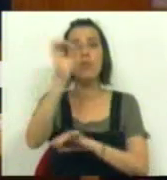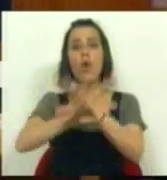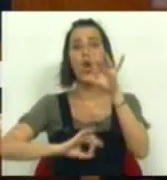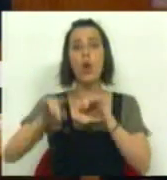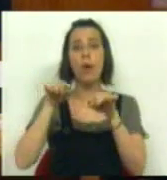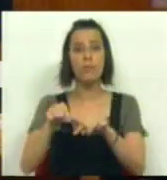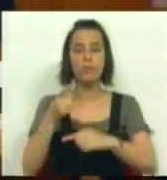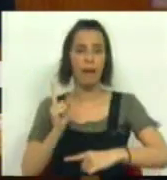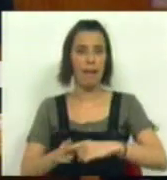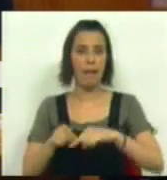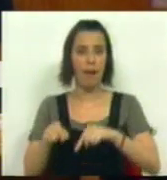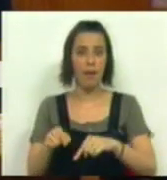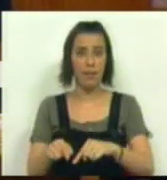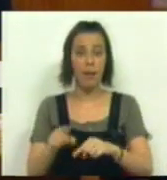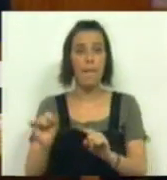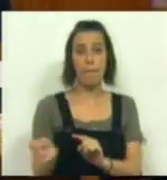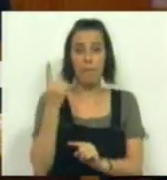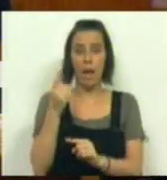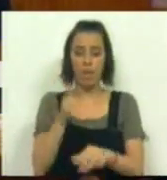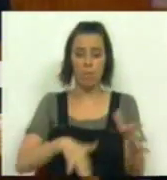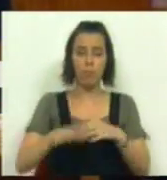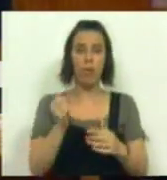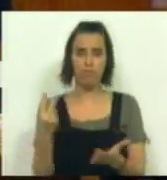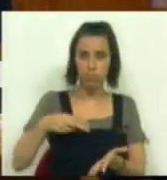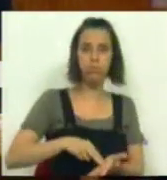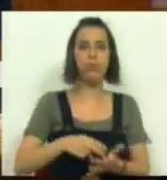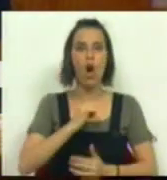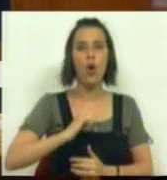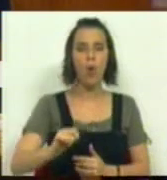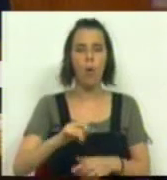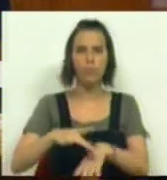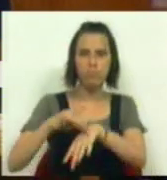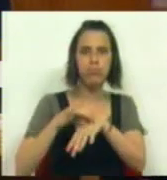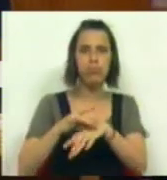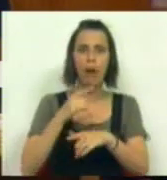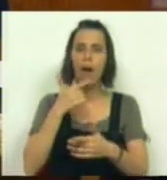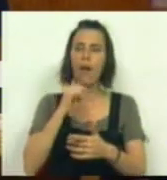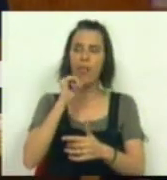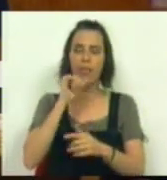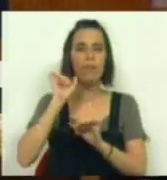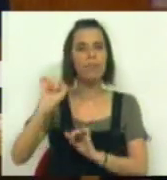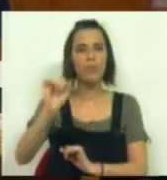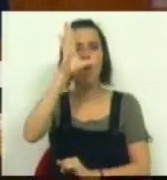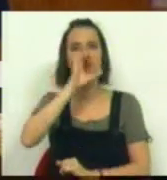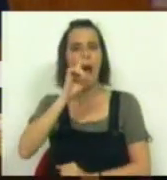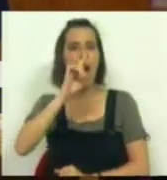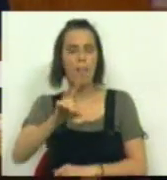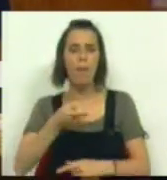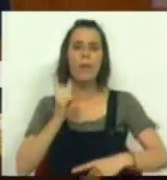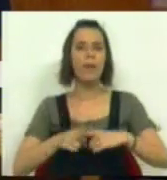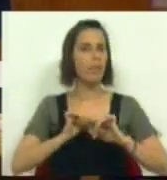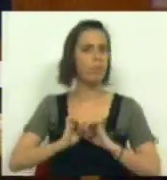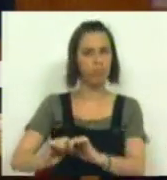Europa joga-se na Grécia. É a primeira vez que um povo se levanta contra a obstinação recessiva do governo alemão. Os gregos